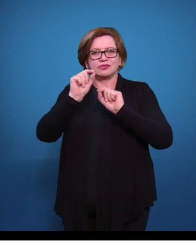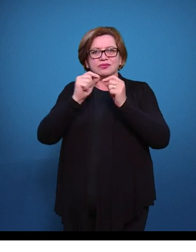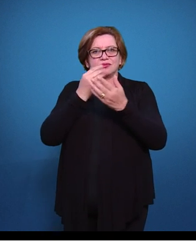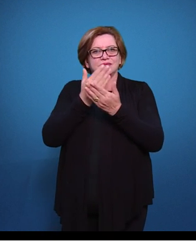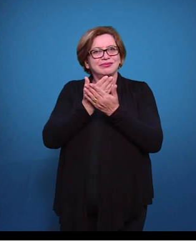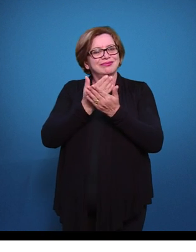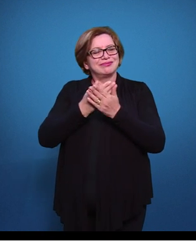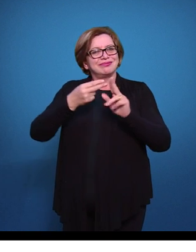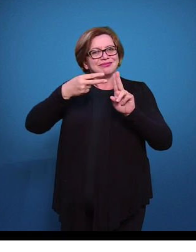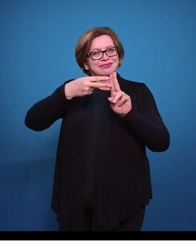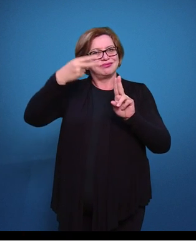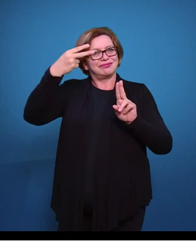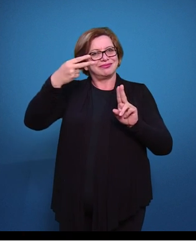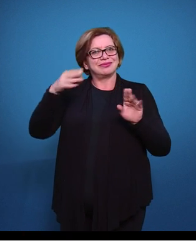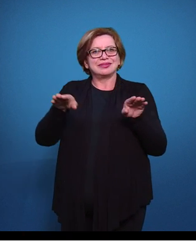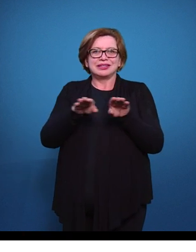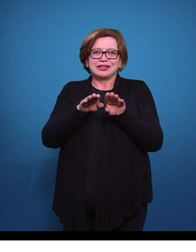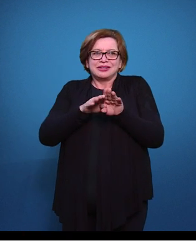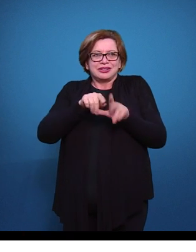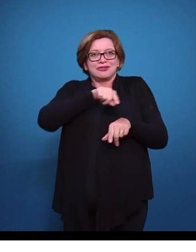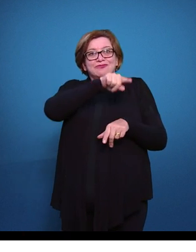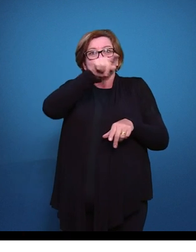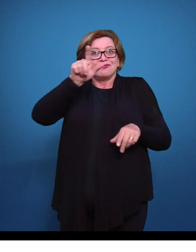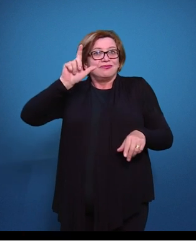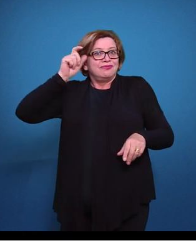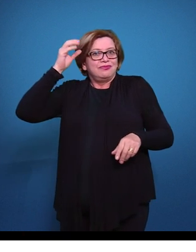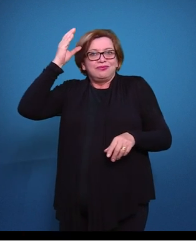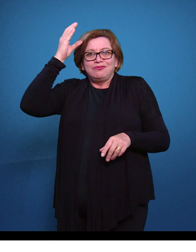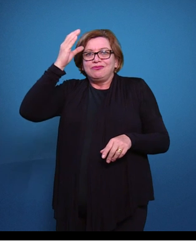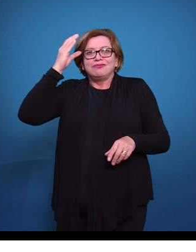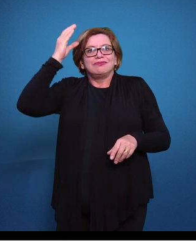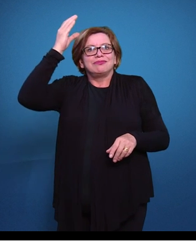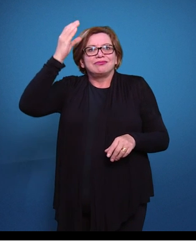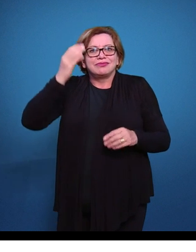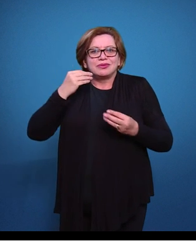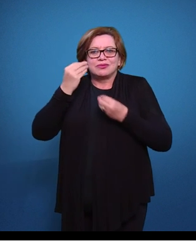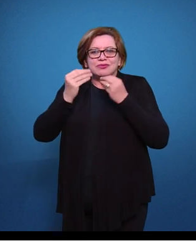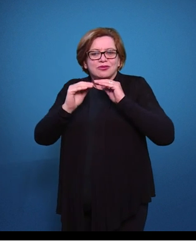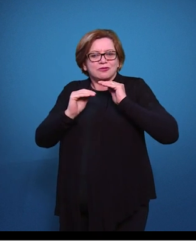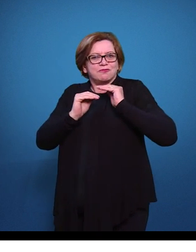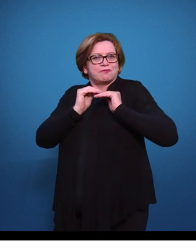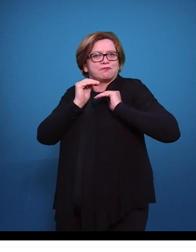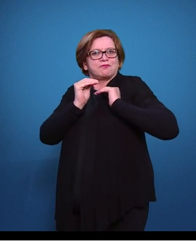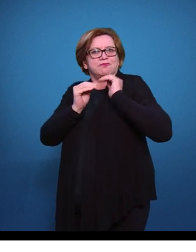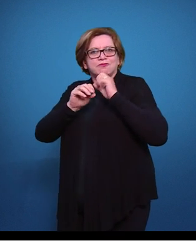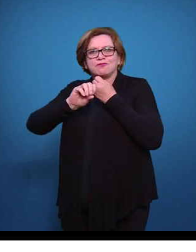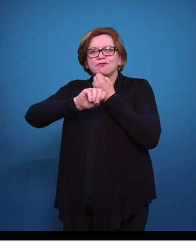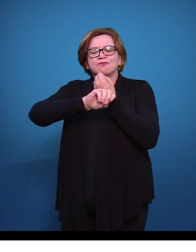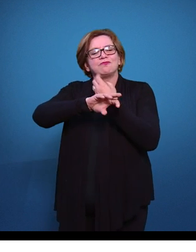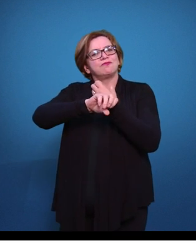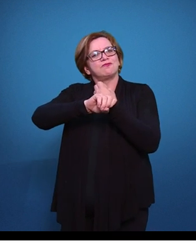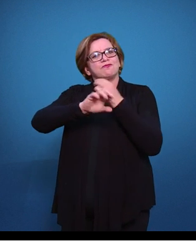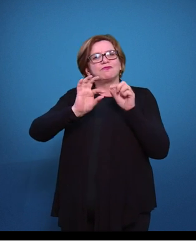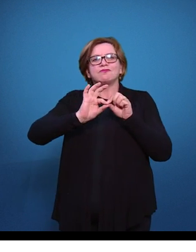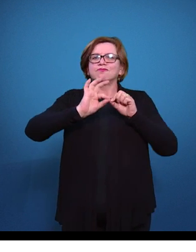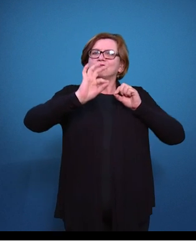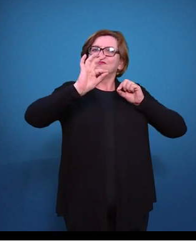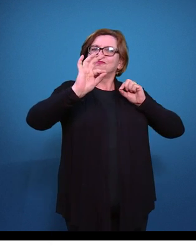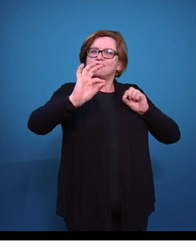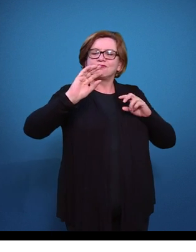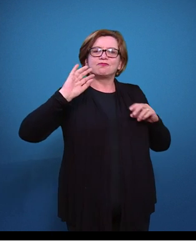unidade e para que tenha despertado em vocês a consciência de como os processos de ensino-aprendizagem na modalidade à distância